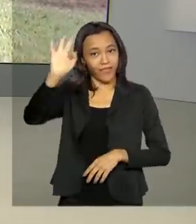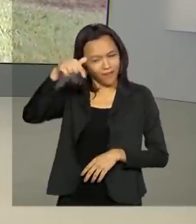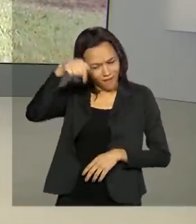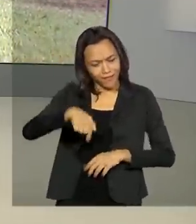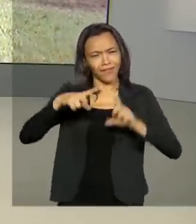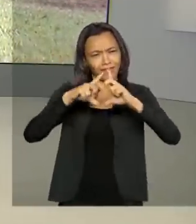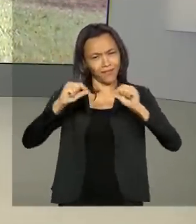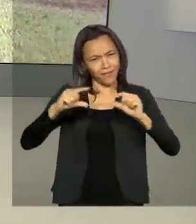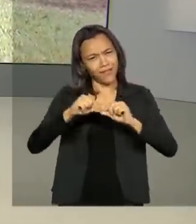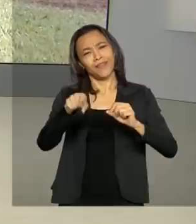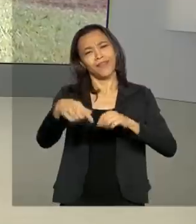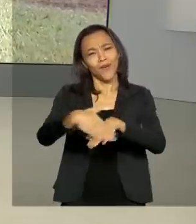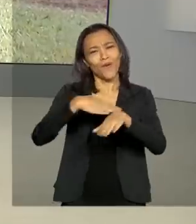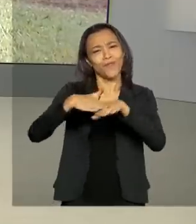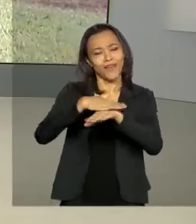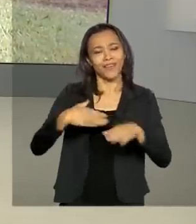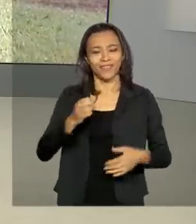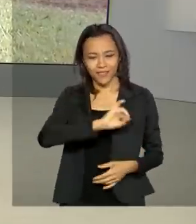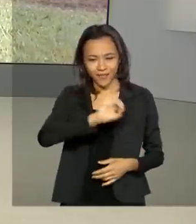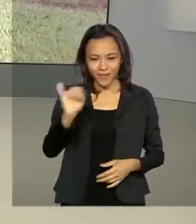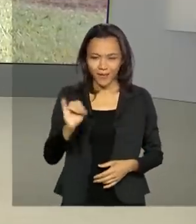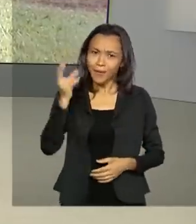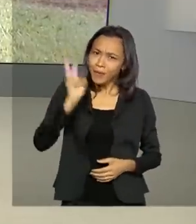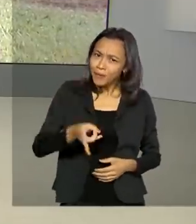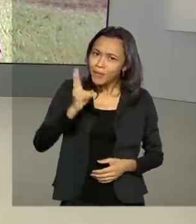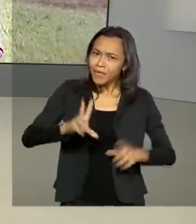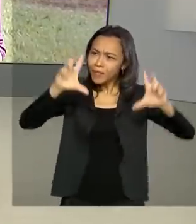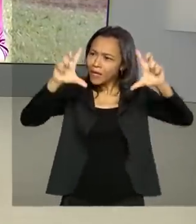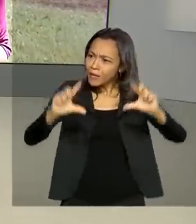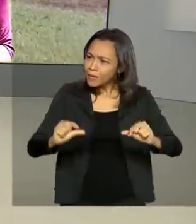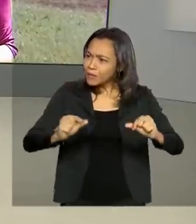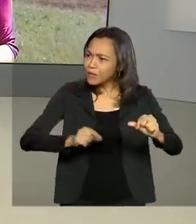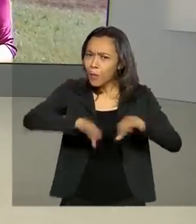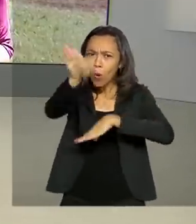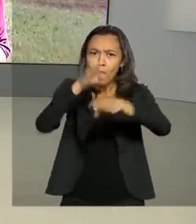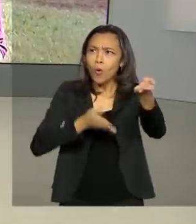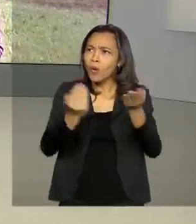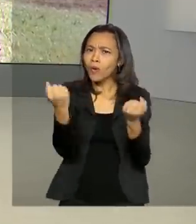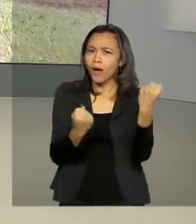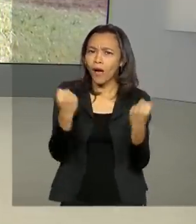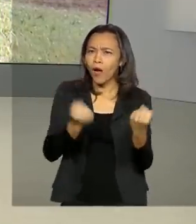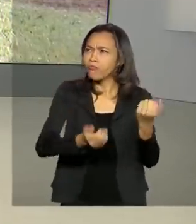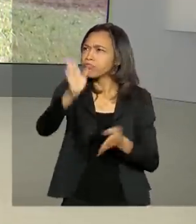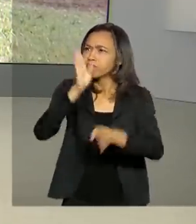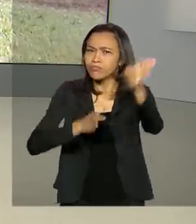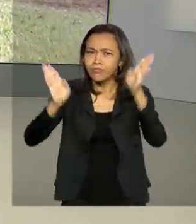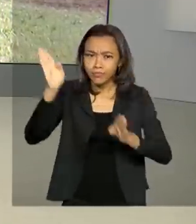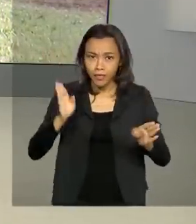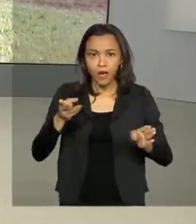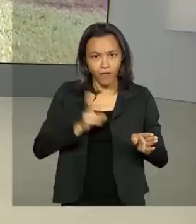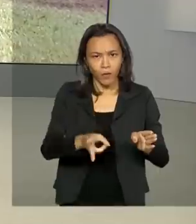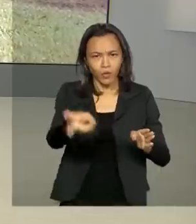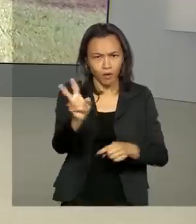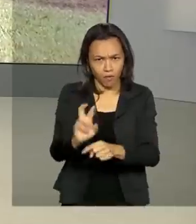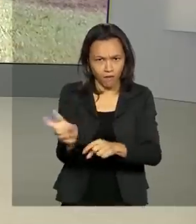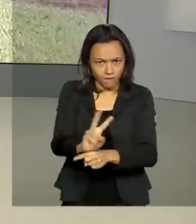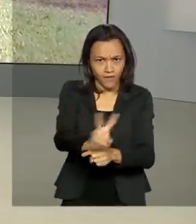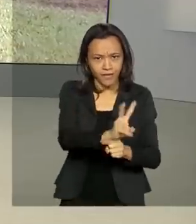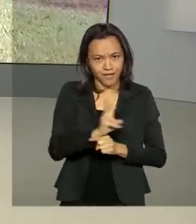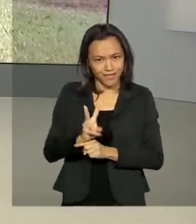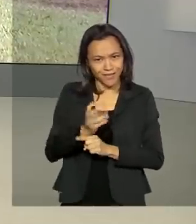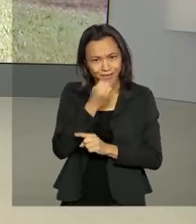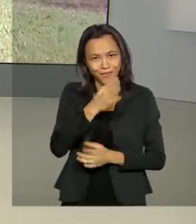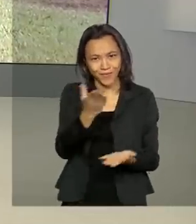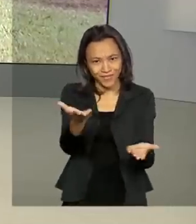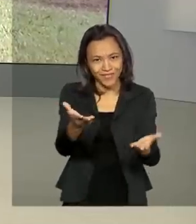Brasília e conversa ao vivo com a gente. Oi, Luana, mesmo com a redução na movimentação nas estradas, a Polícia Rodoviária Federal vai continuar com a fiscalização. Bom dia